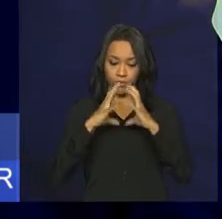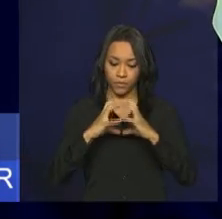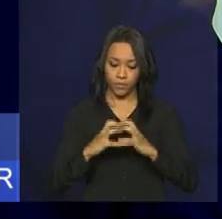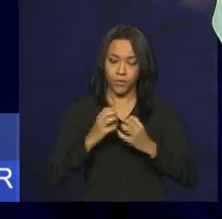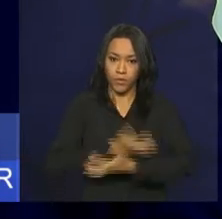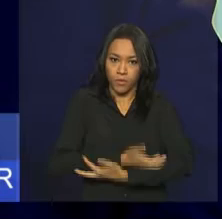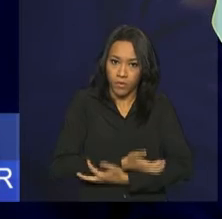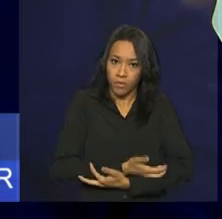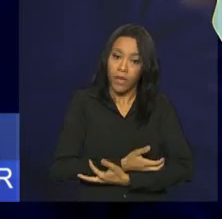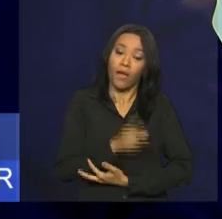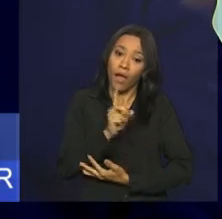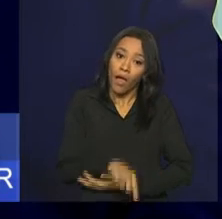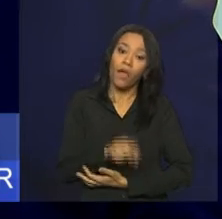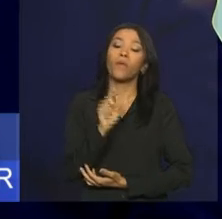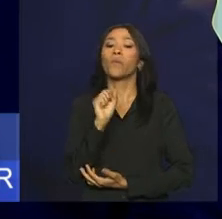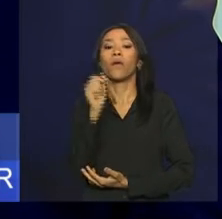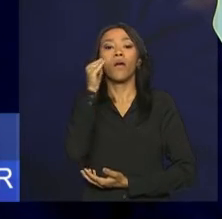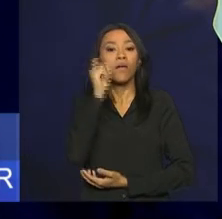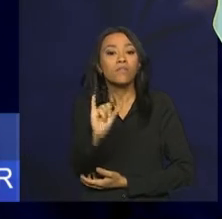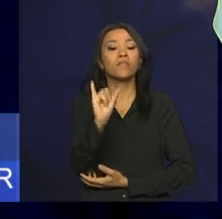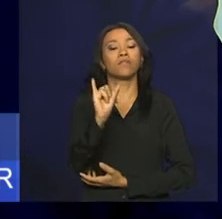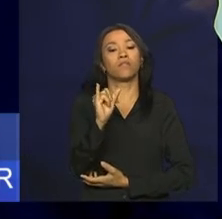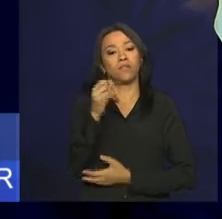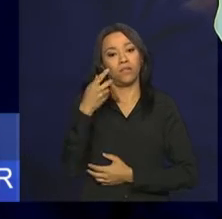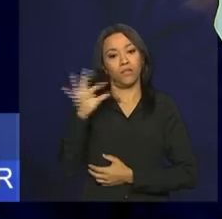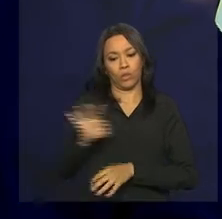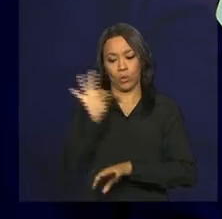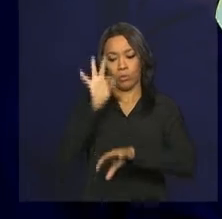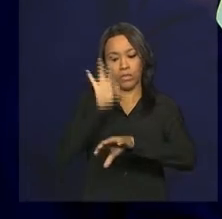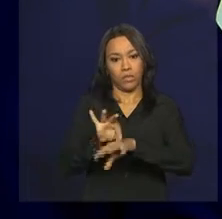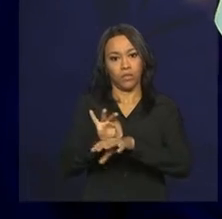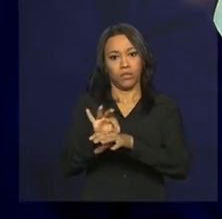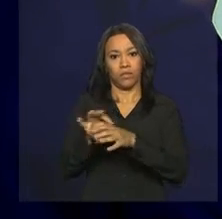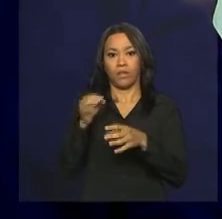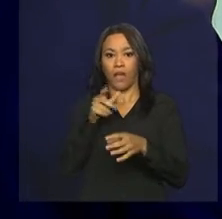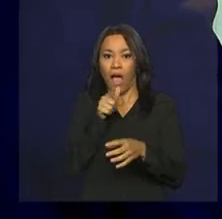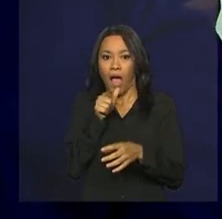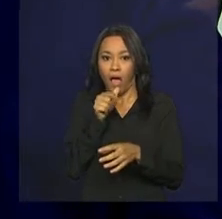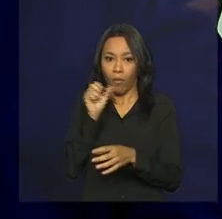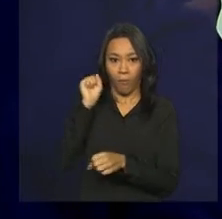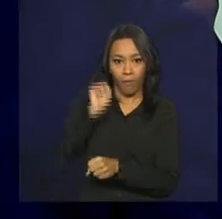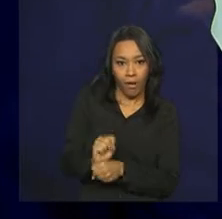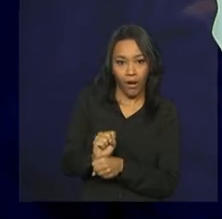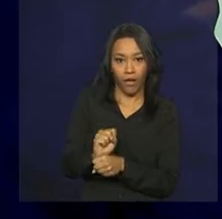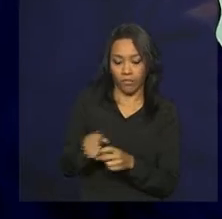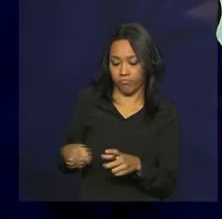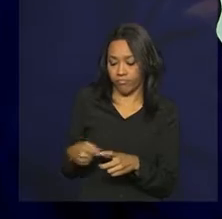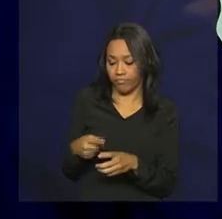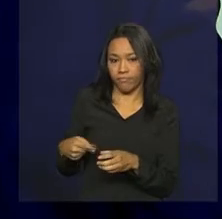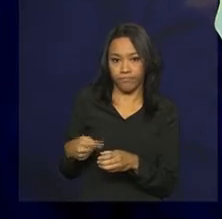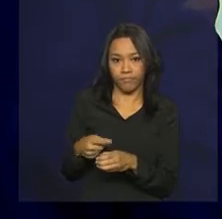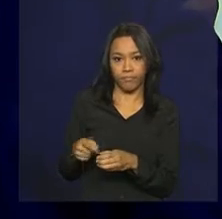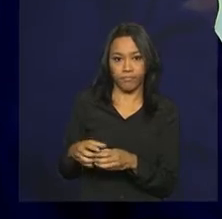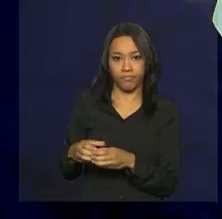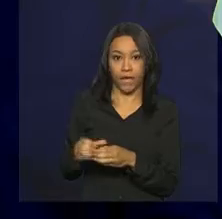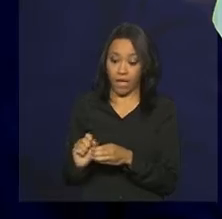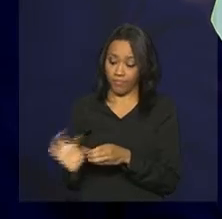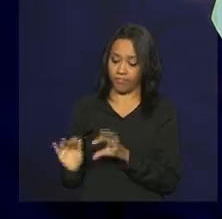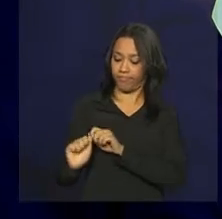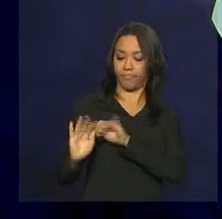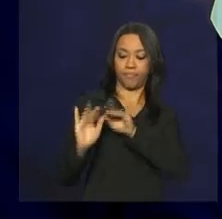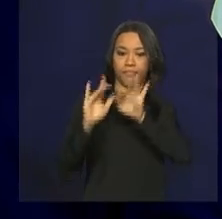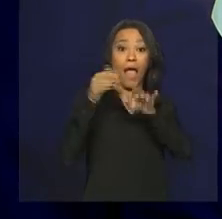impedindo que o mosquito se reproduza. Portanto, é destruindo os criadores do mosquito.